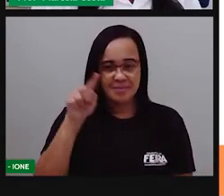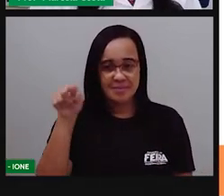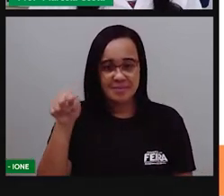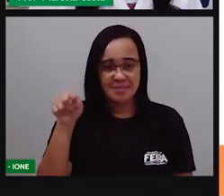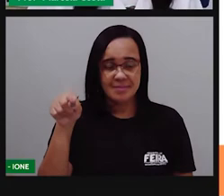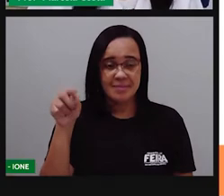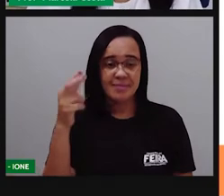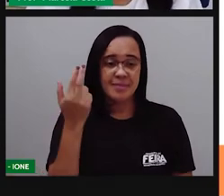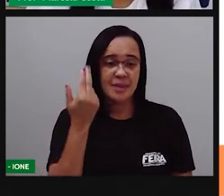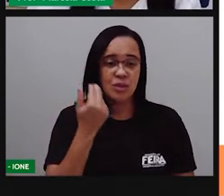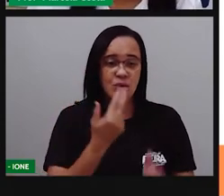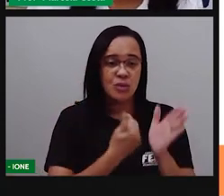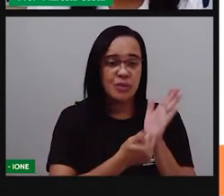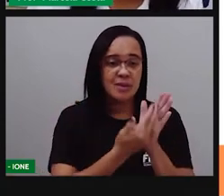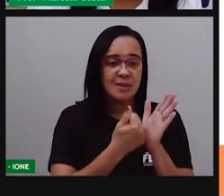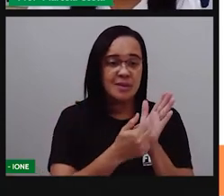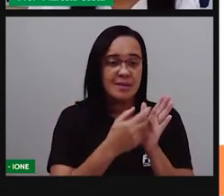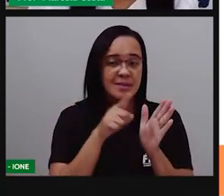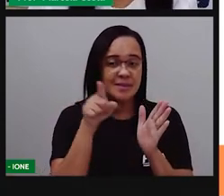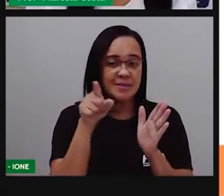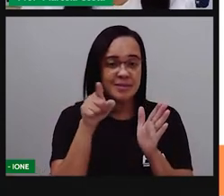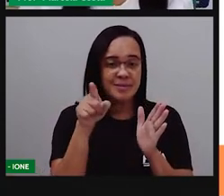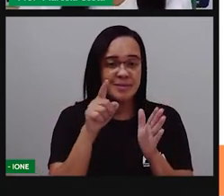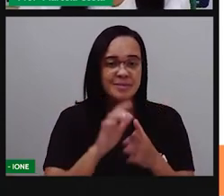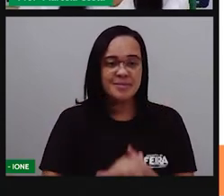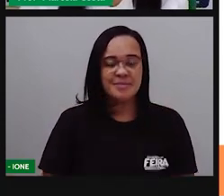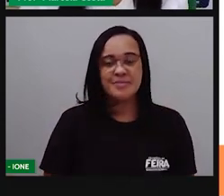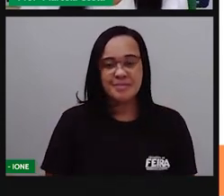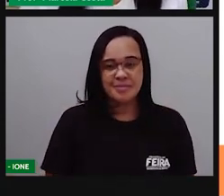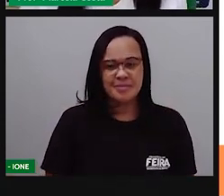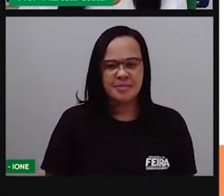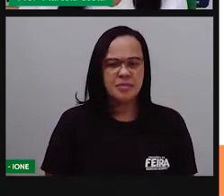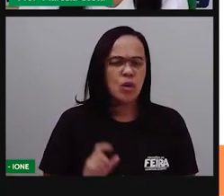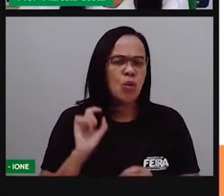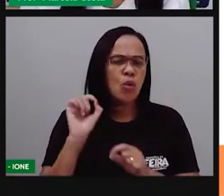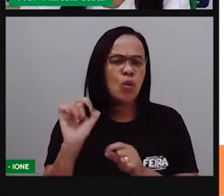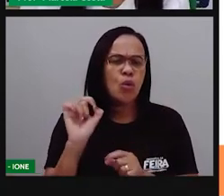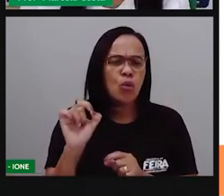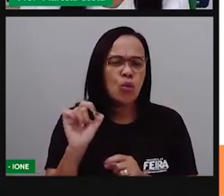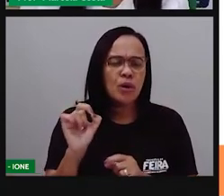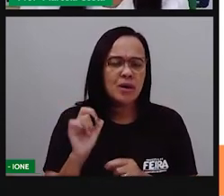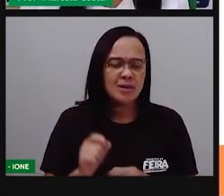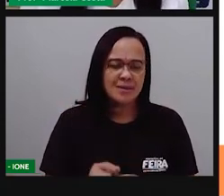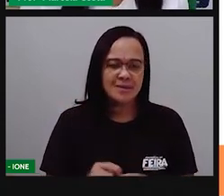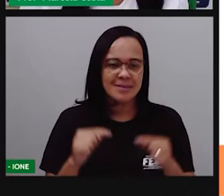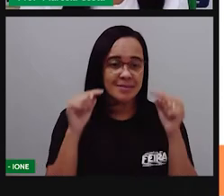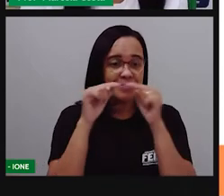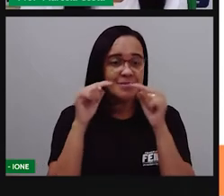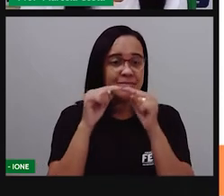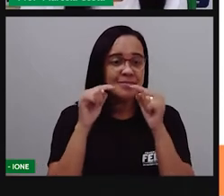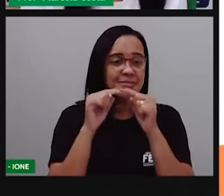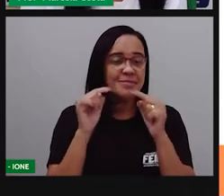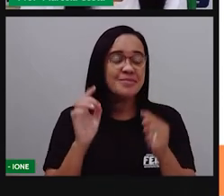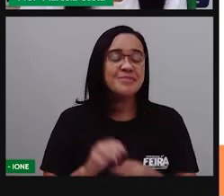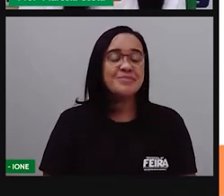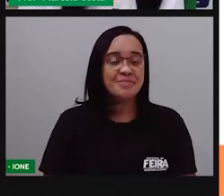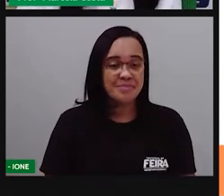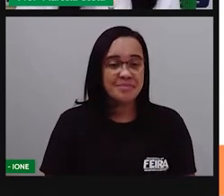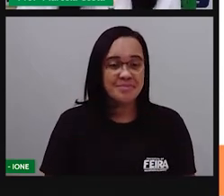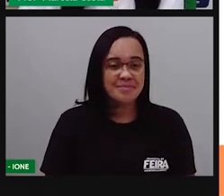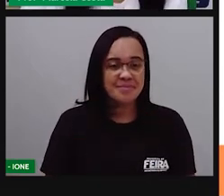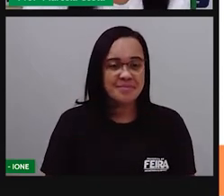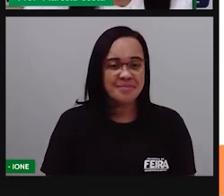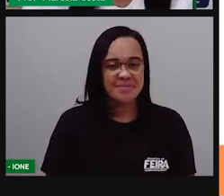Agora, observe aqui essa outra. O que é isso aqui? Que imagem é essa? Tá.